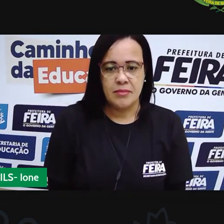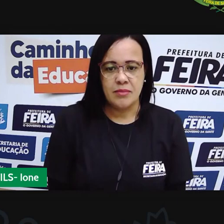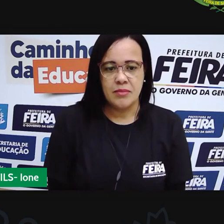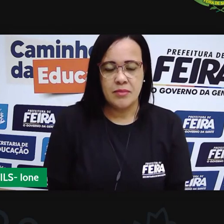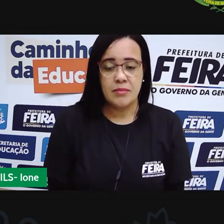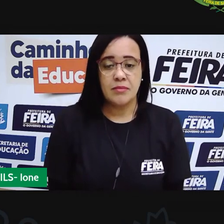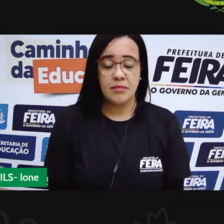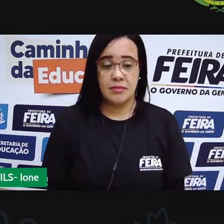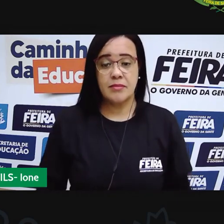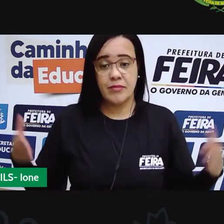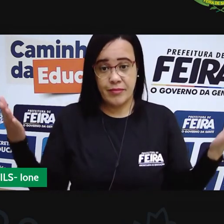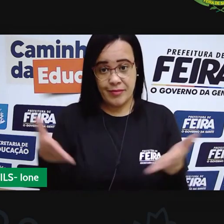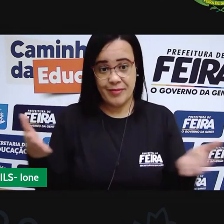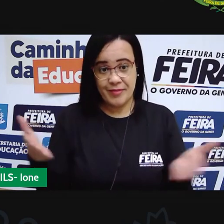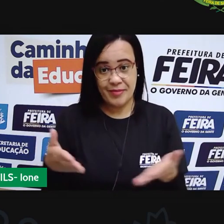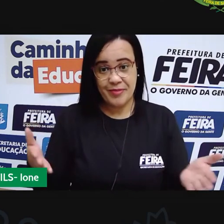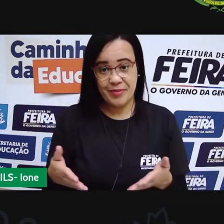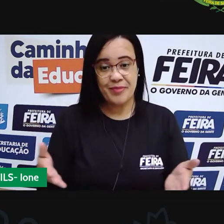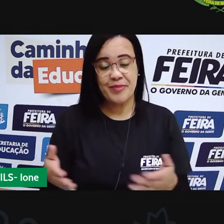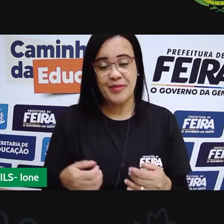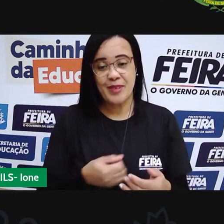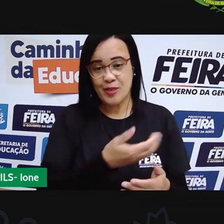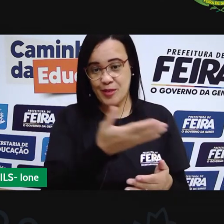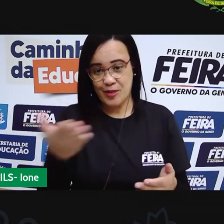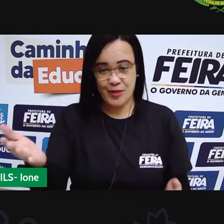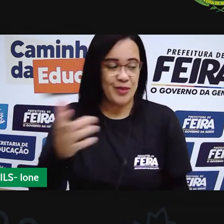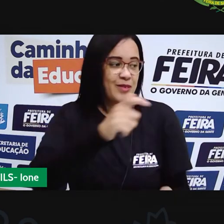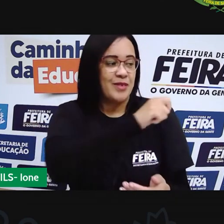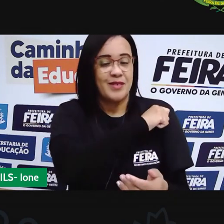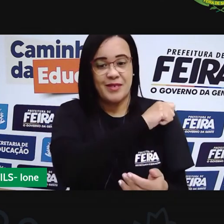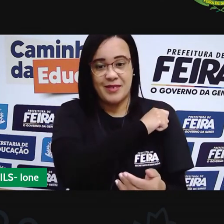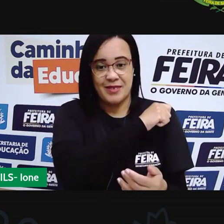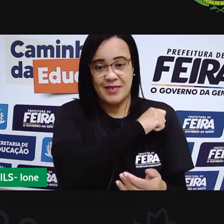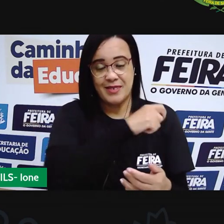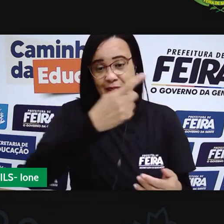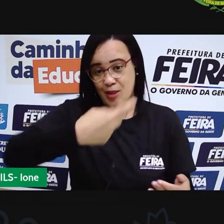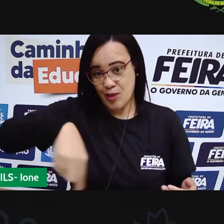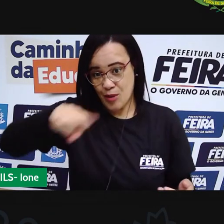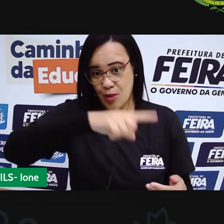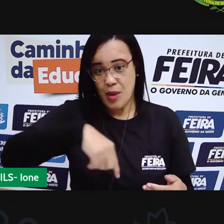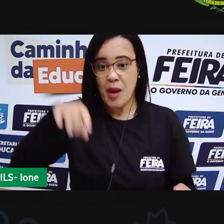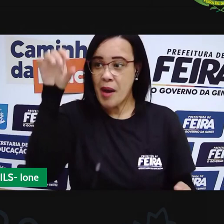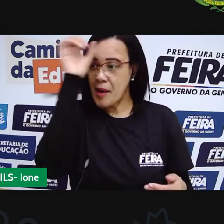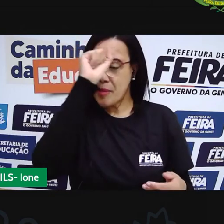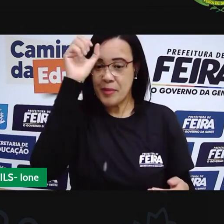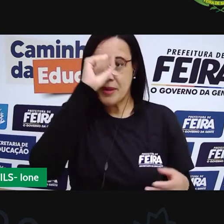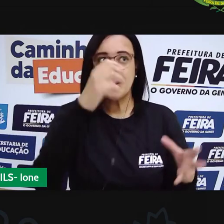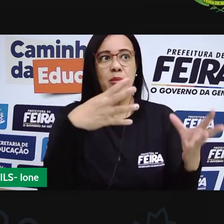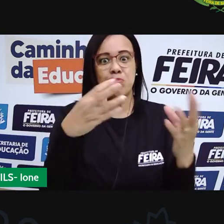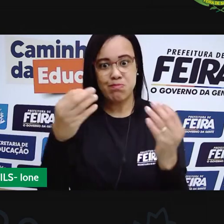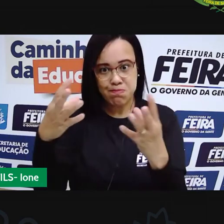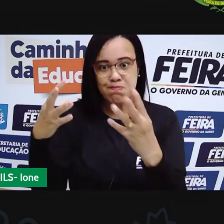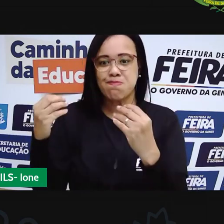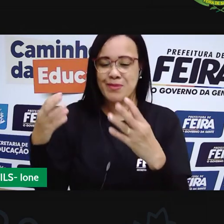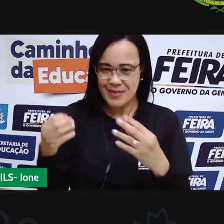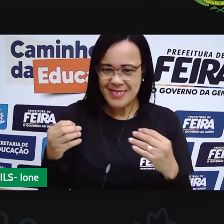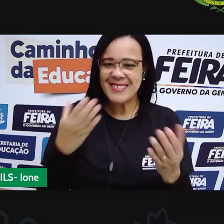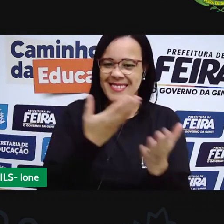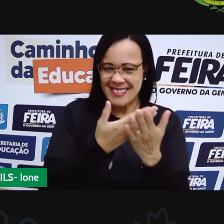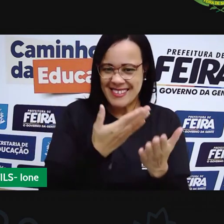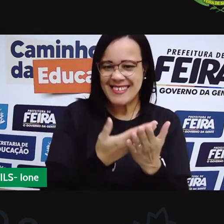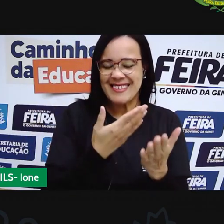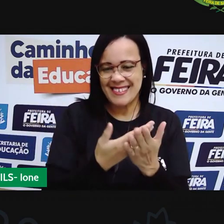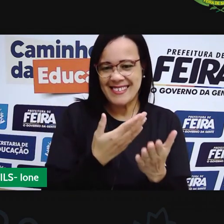agora, criançada, a gente aprendeu muita coisa nessa aula, não é isso? E vamos chegando aqui